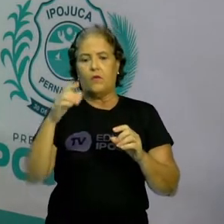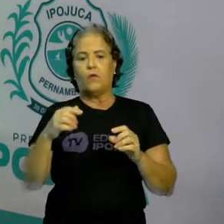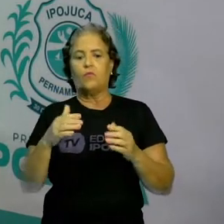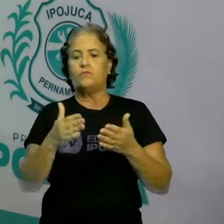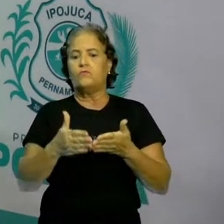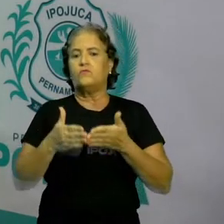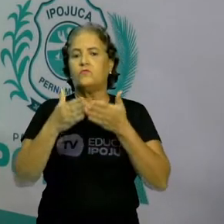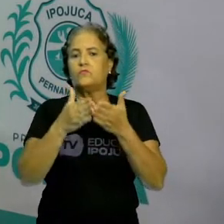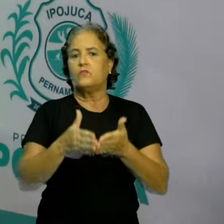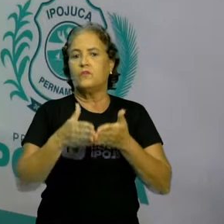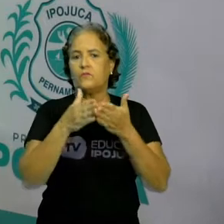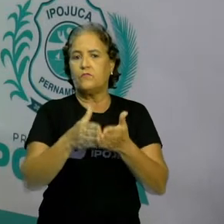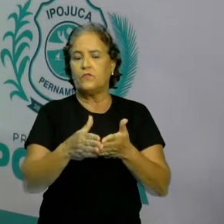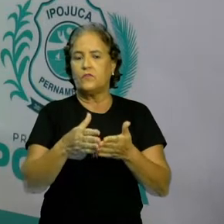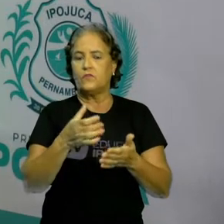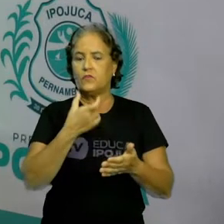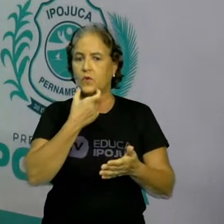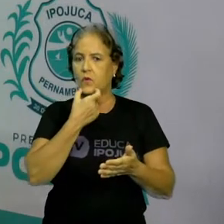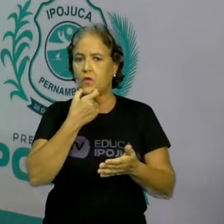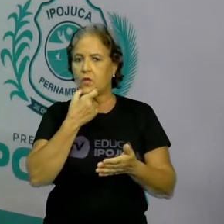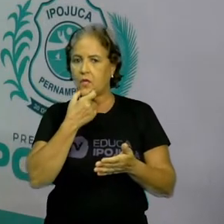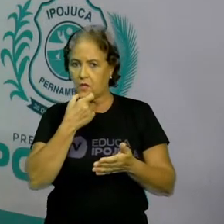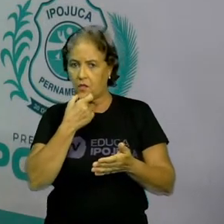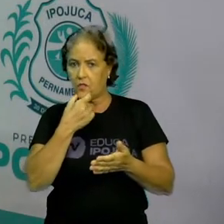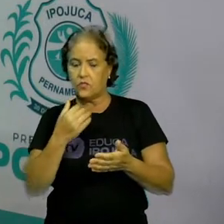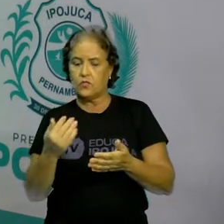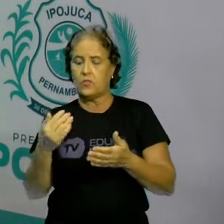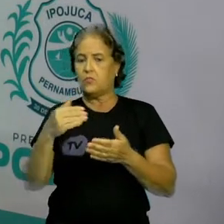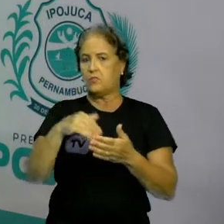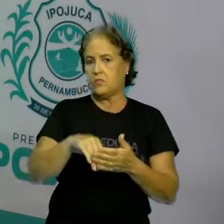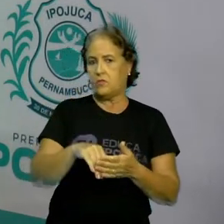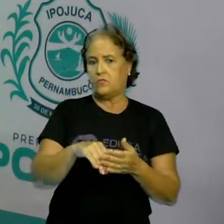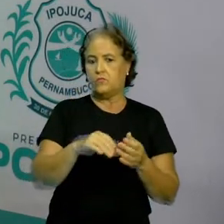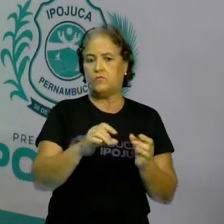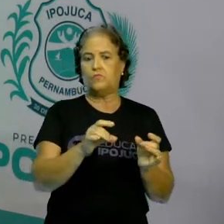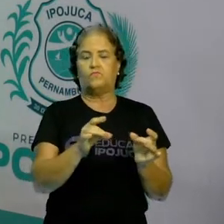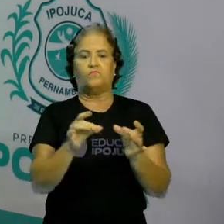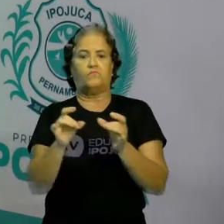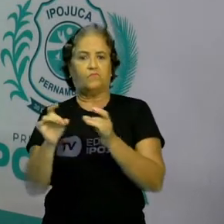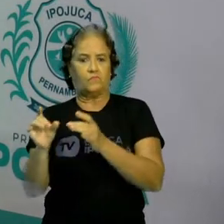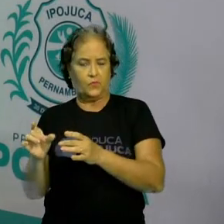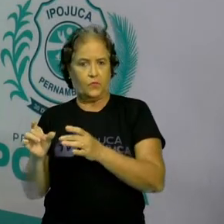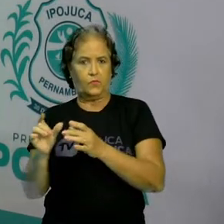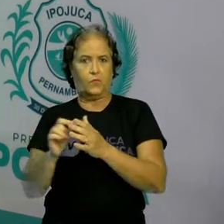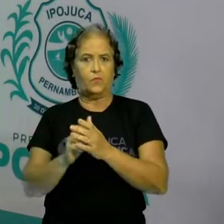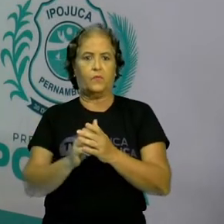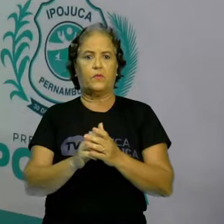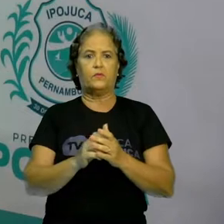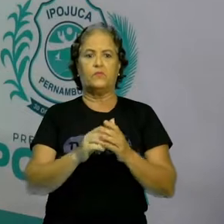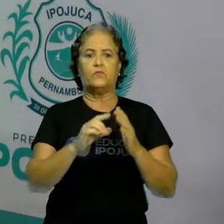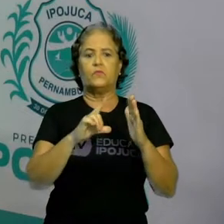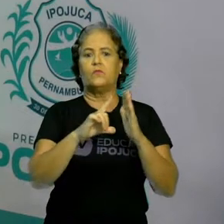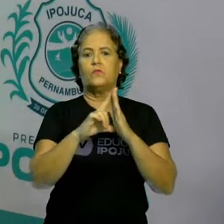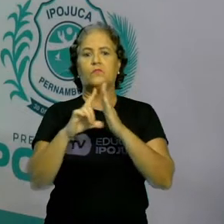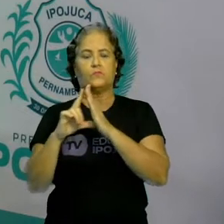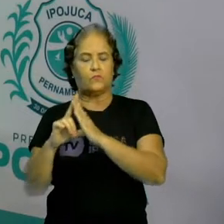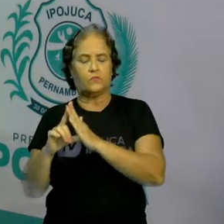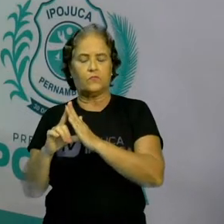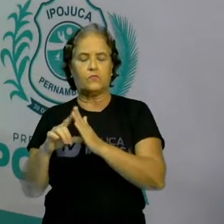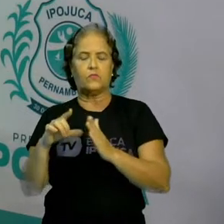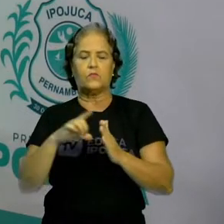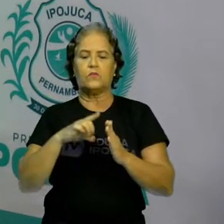ingleses dentro do comércio, tá certo? E isso vai favorecer que a Inglaterra tenha, então, uma grande marinha